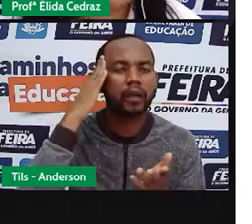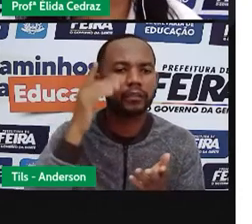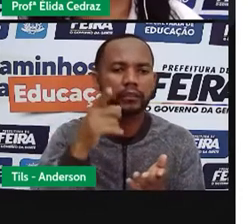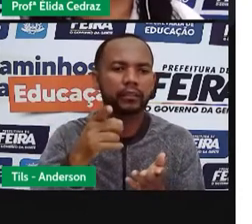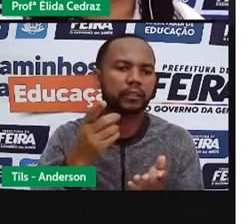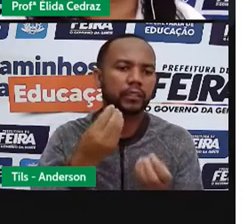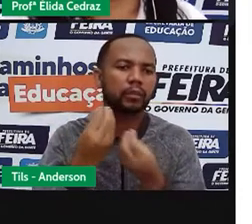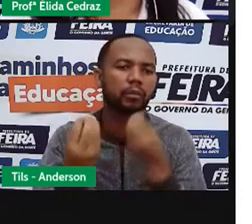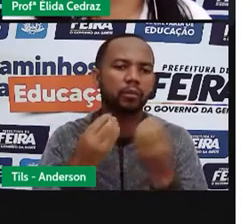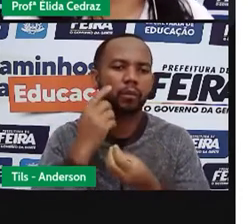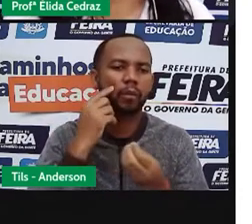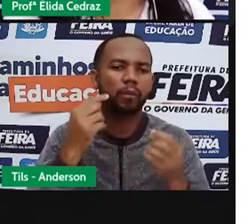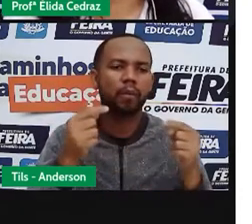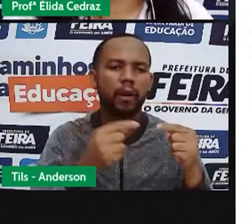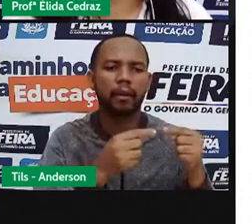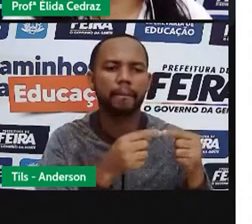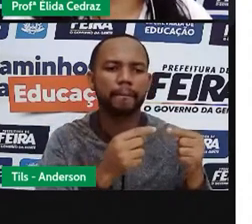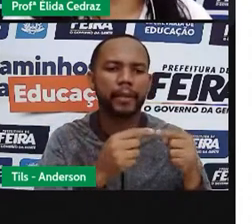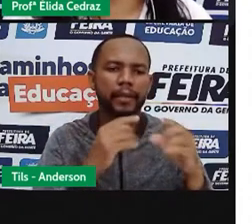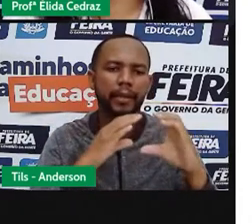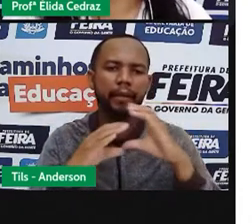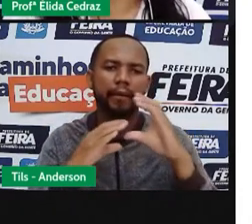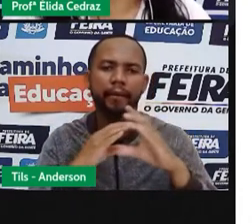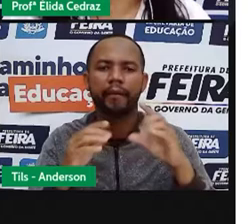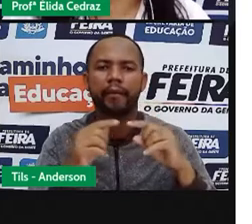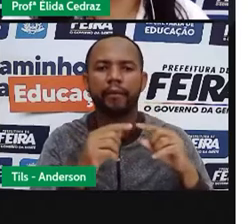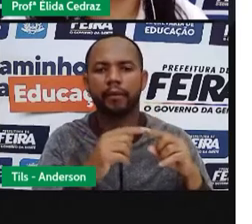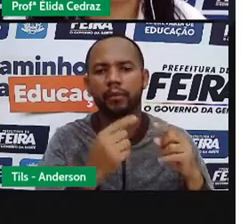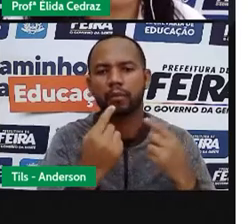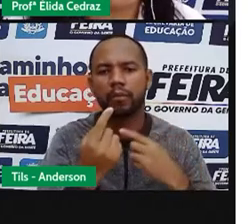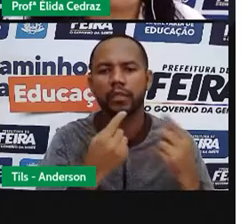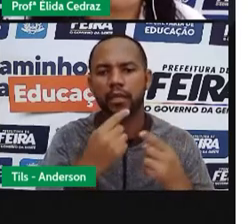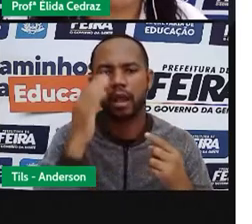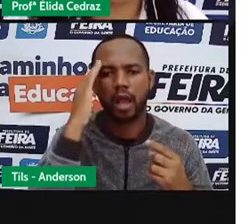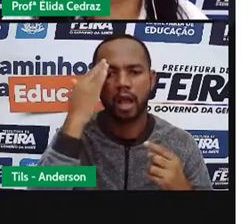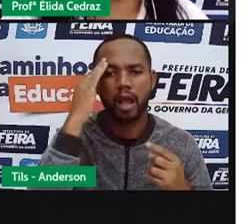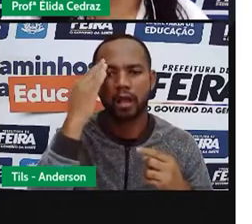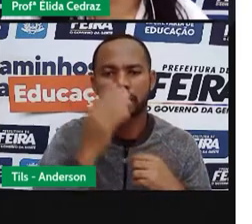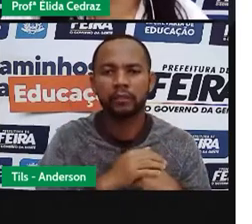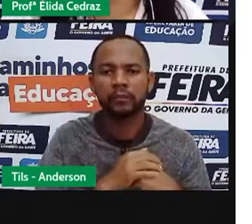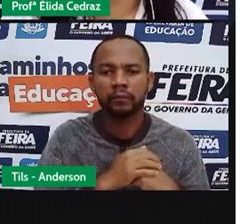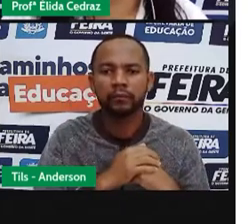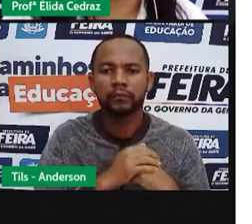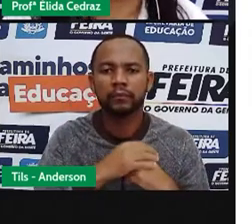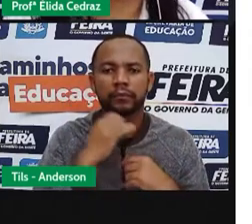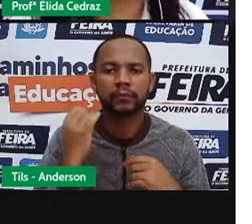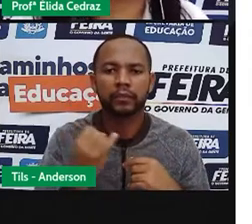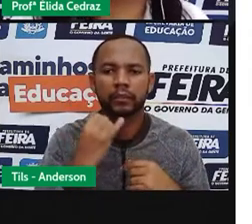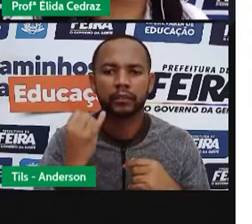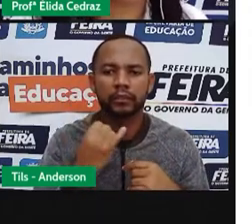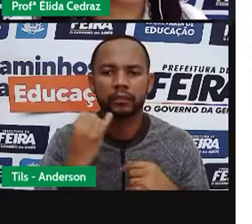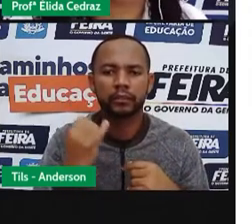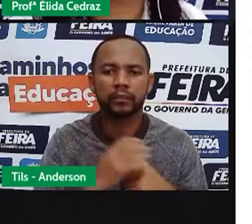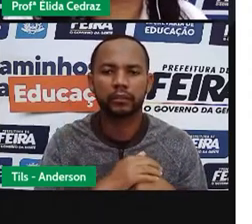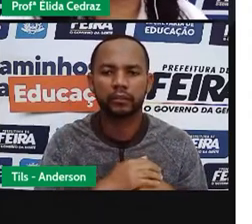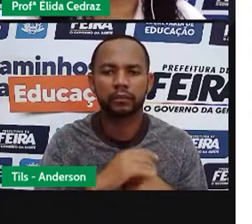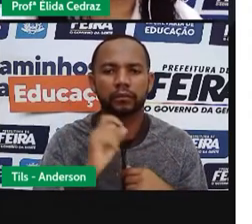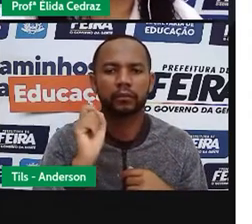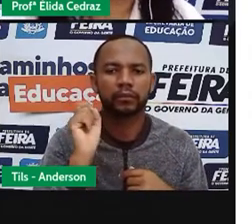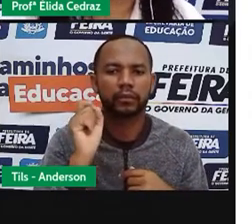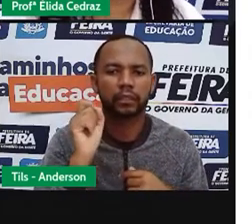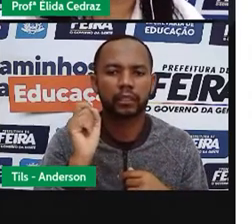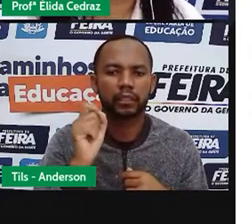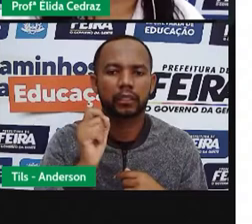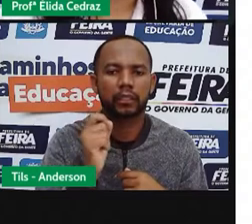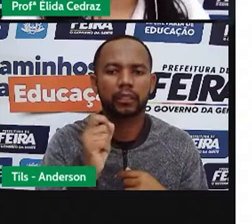o objetivo daquela mensagem. O tema daquela mensagem. O que aquela mensagem